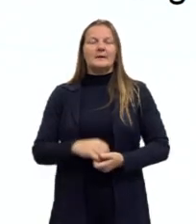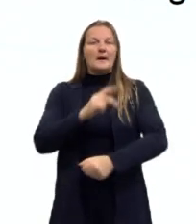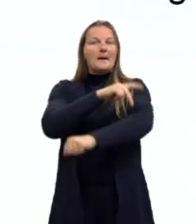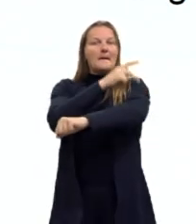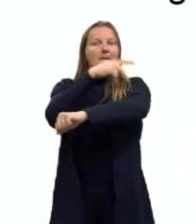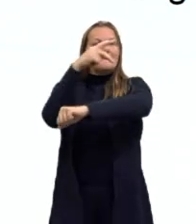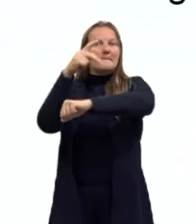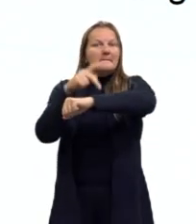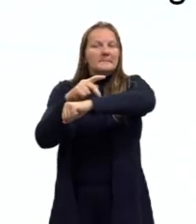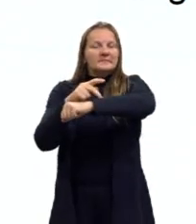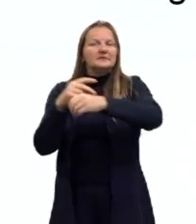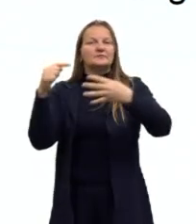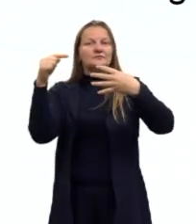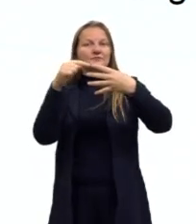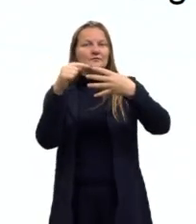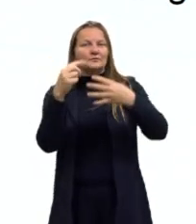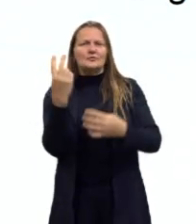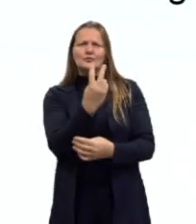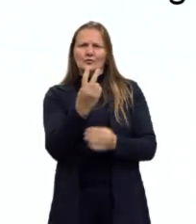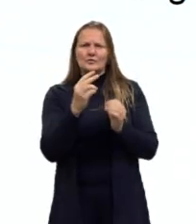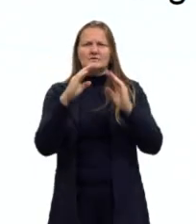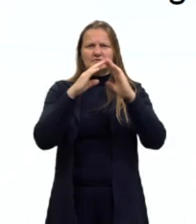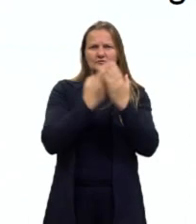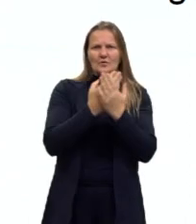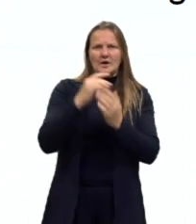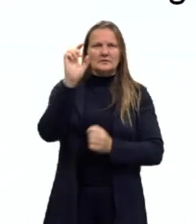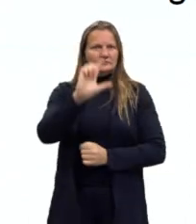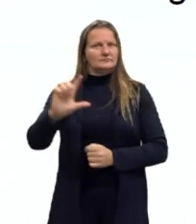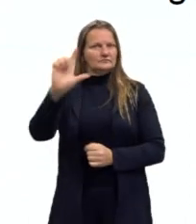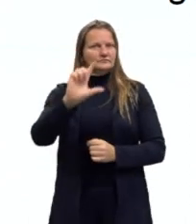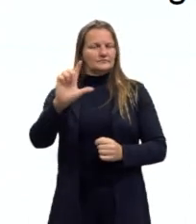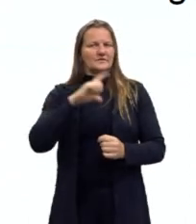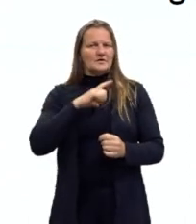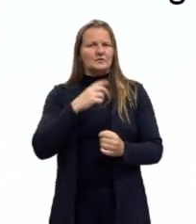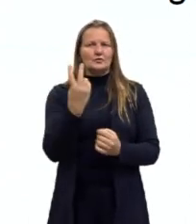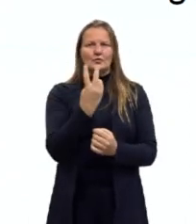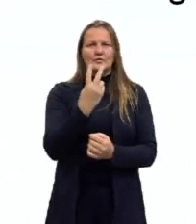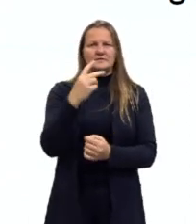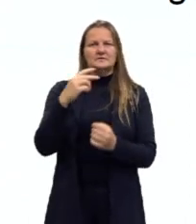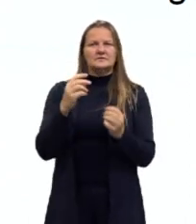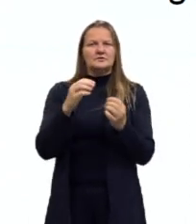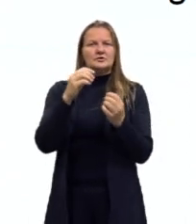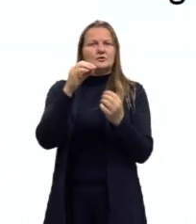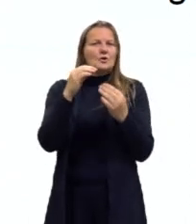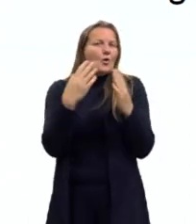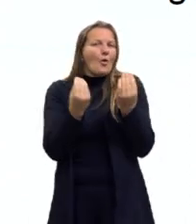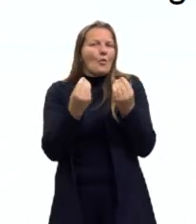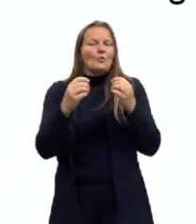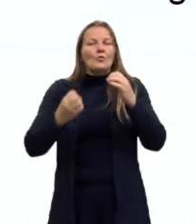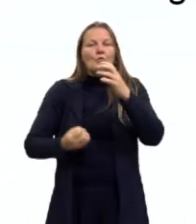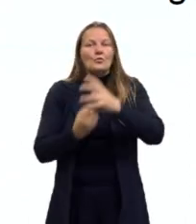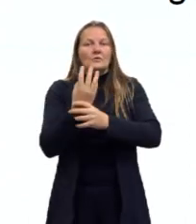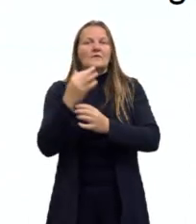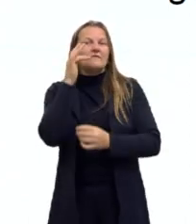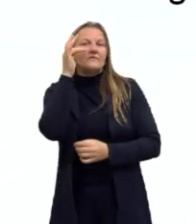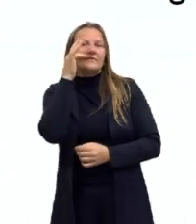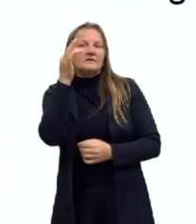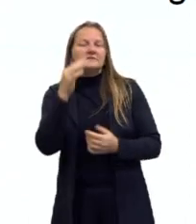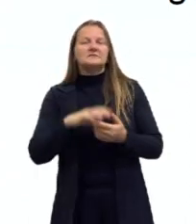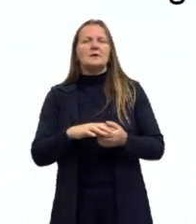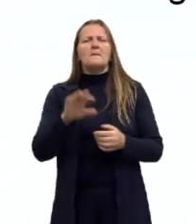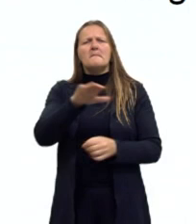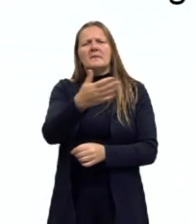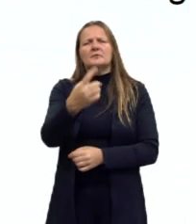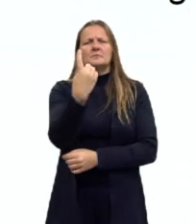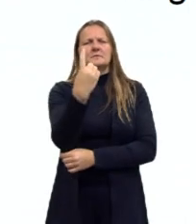Parnasianismo e simbolismo. Então, essas duas escolas literárias, esses dois estilos, eles surgiram aonde? Na França, lá